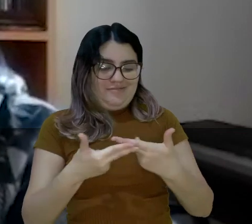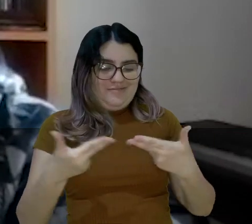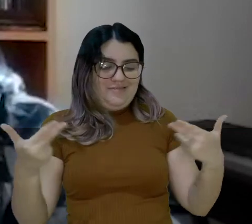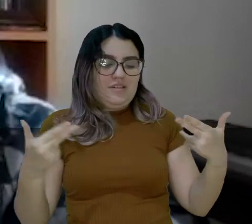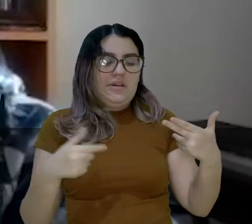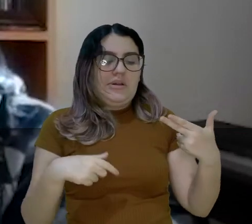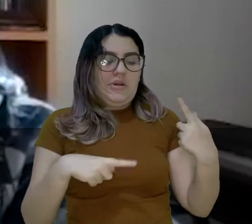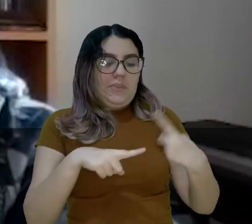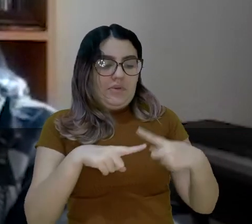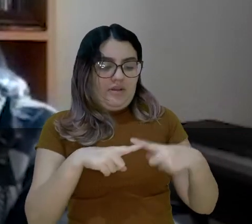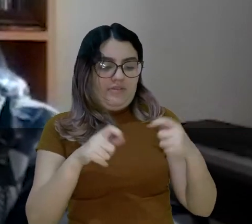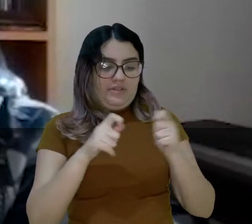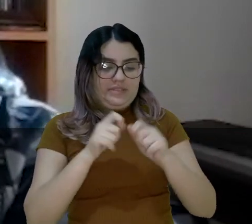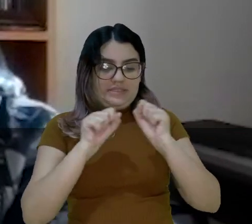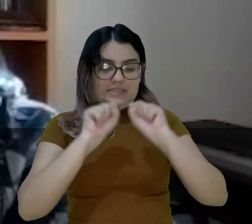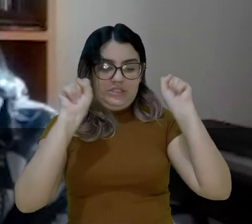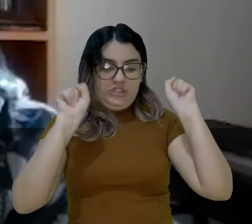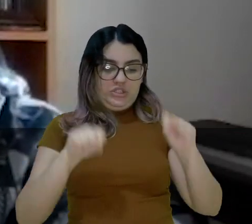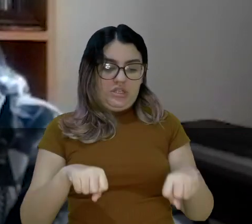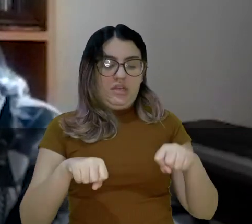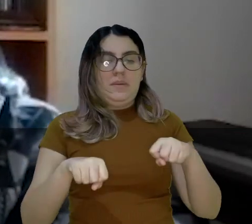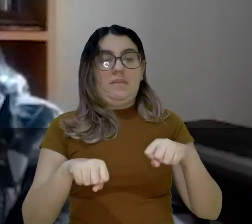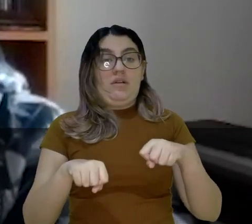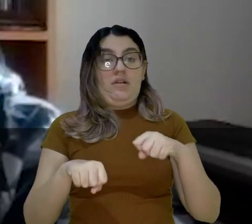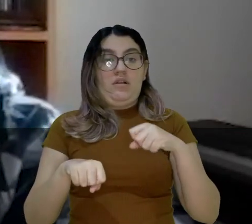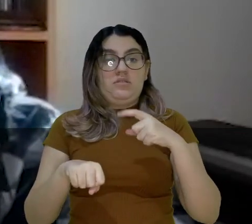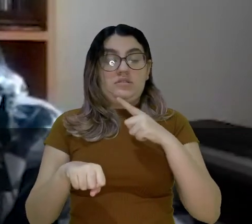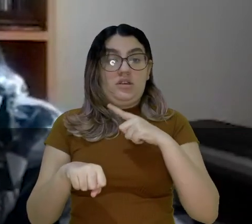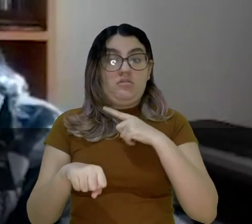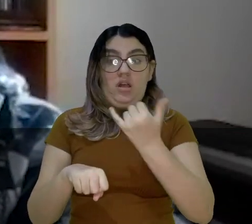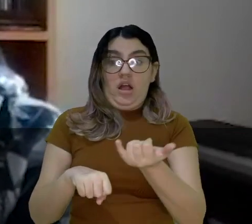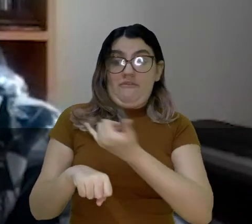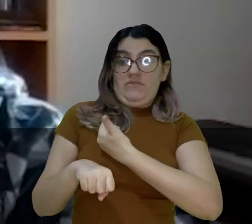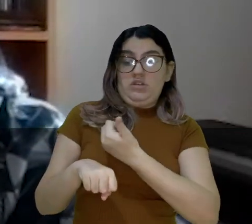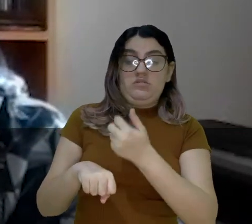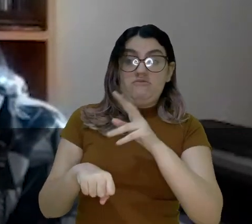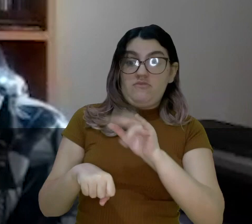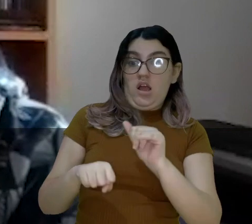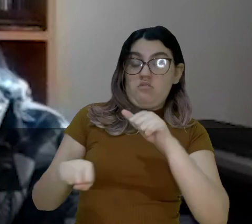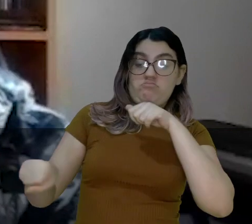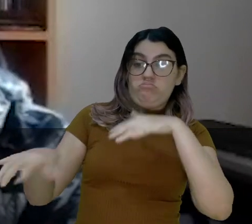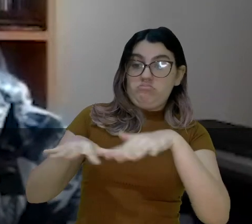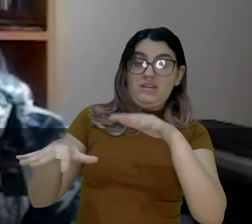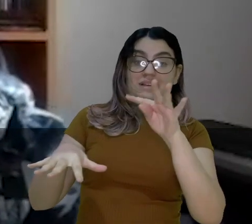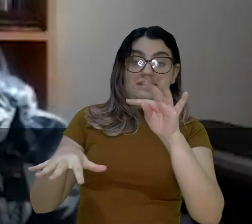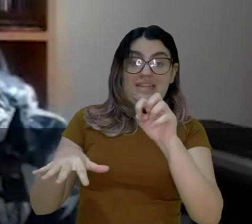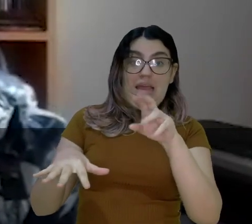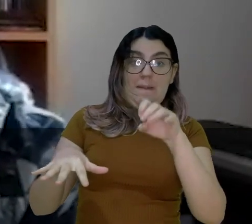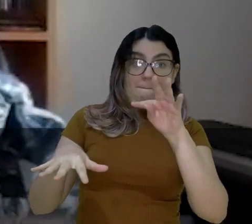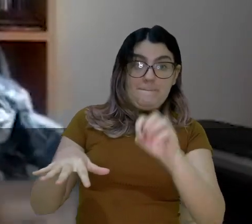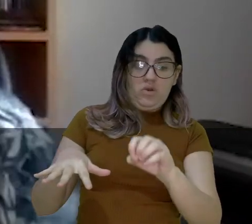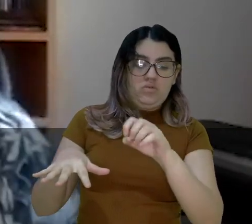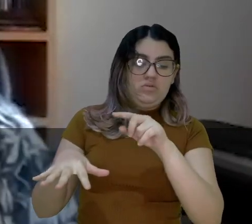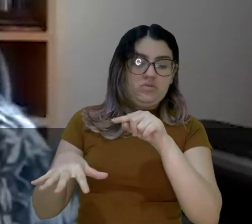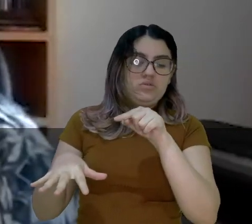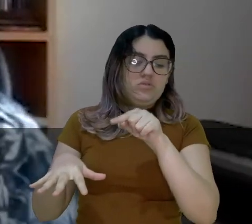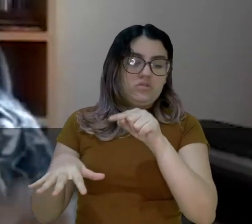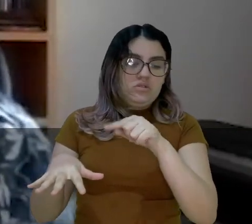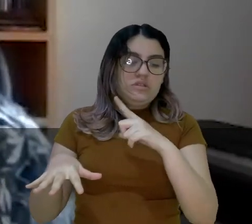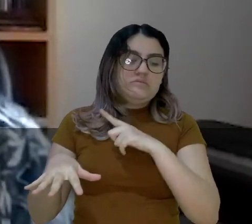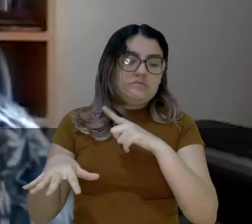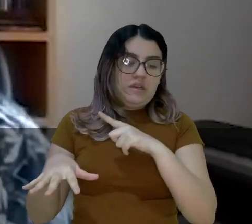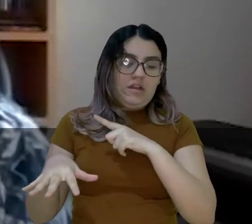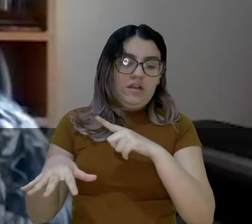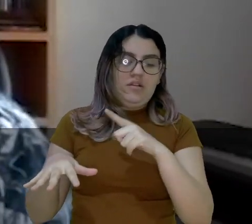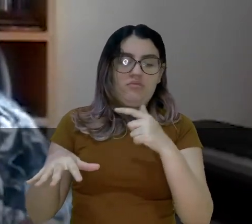é que é fazer o sistema de alerta sísmico em tempo real. Quando acontece um terremoto, eu estou fazendo o